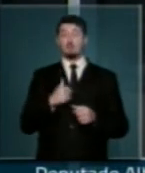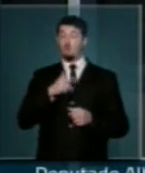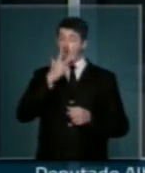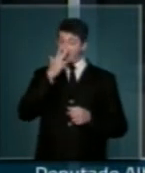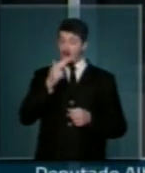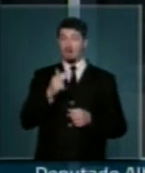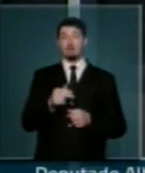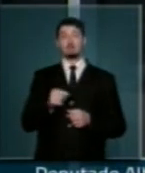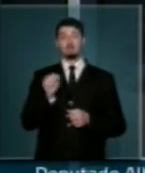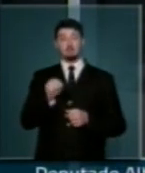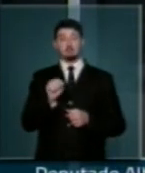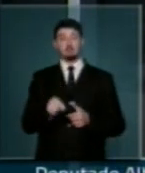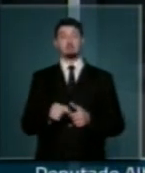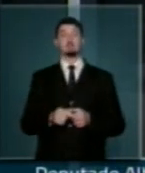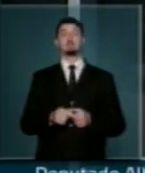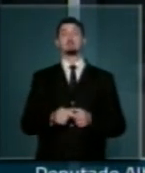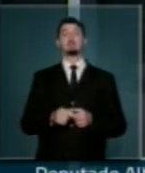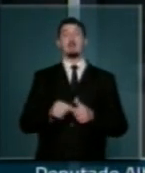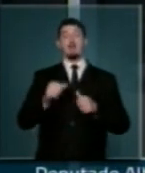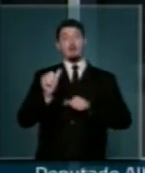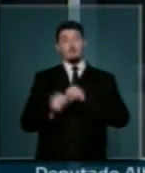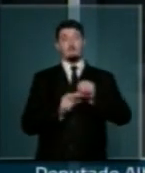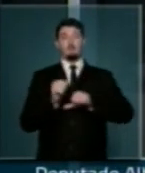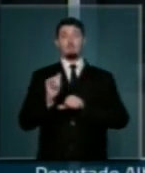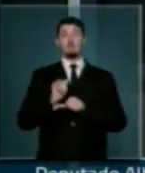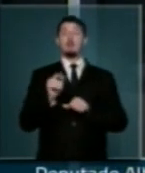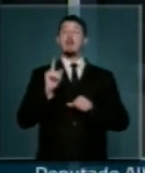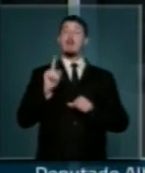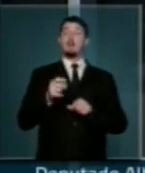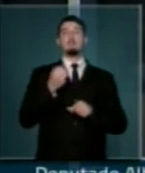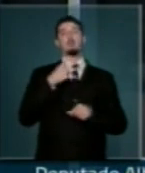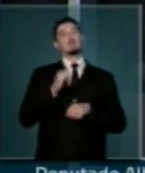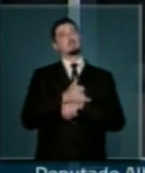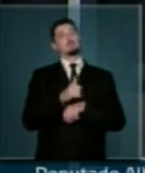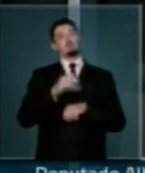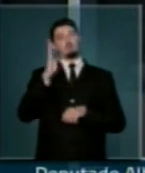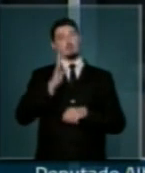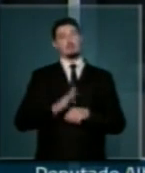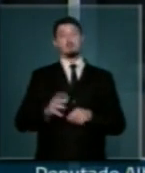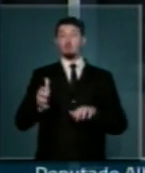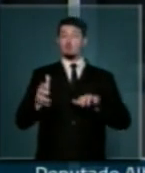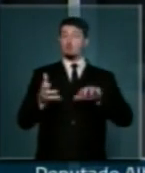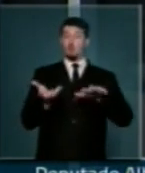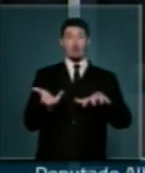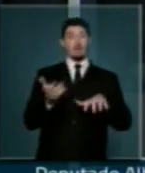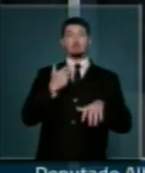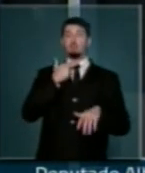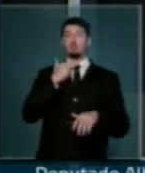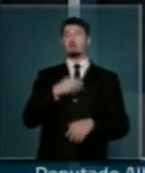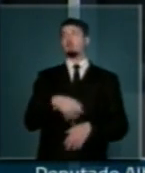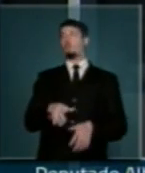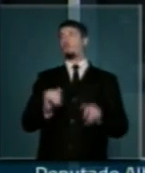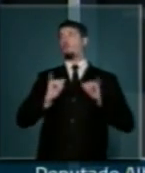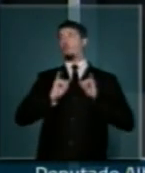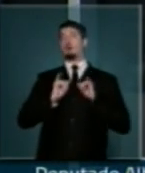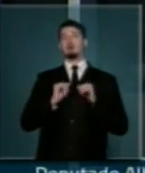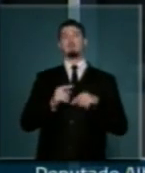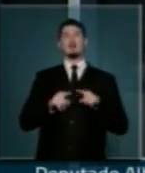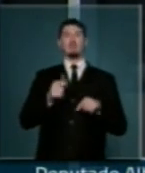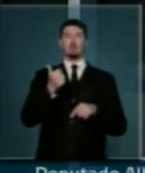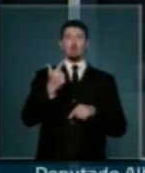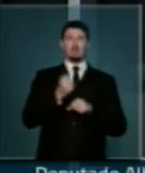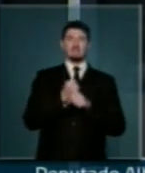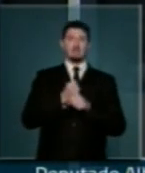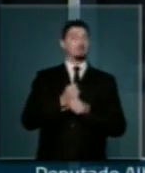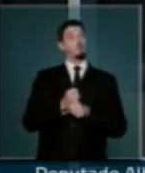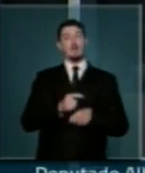acho que esta questão da reforma é estratégica para o país. E esse Congresso não pode se omitir, mas não pode levar mais 12 anos,